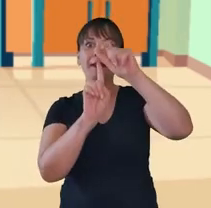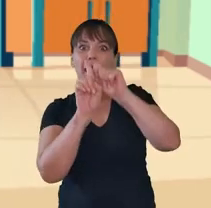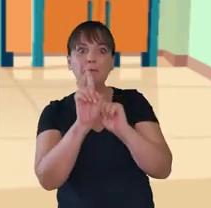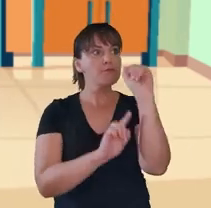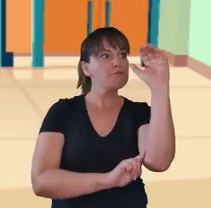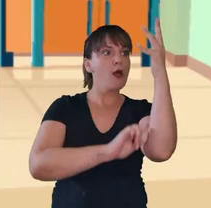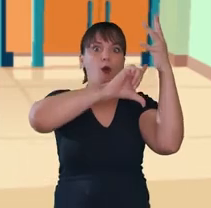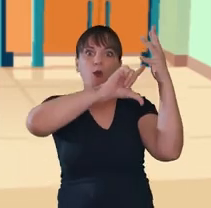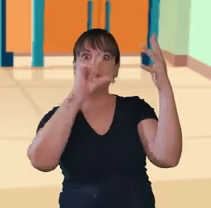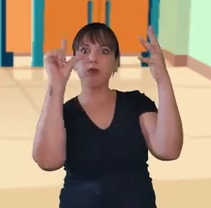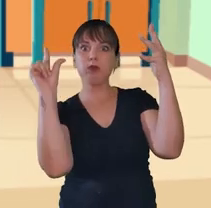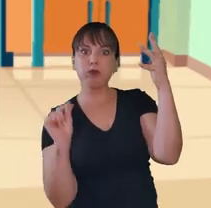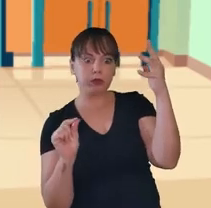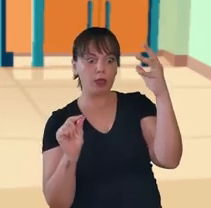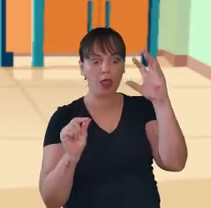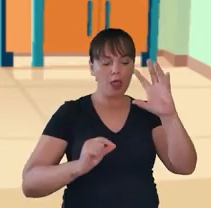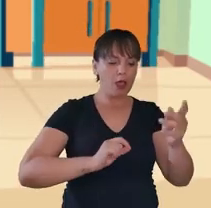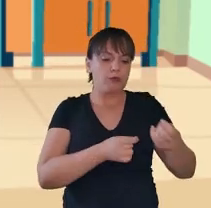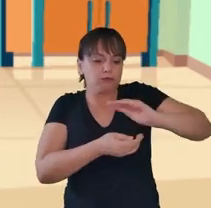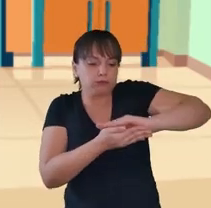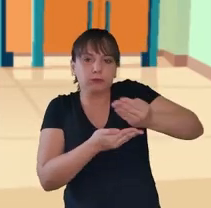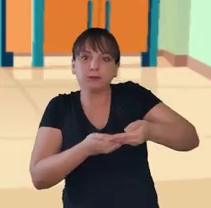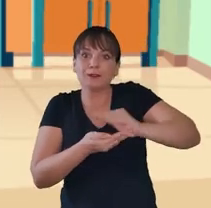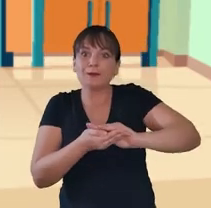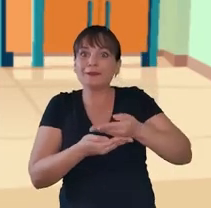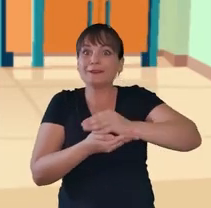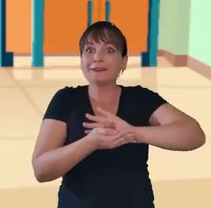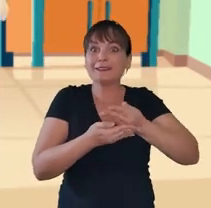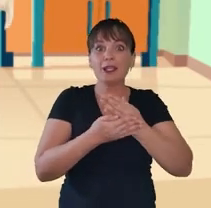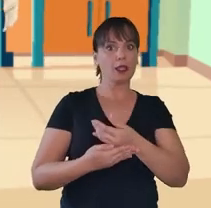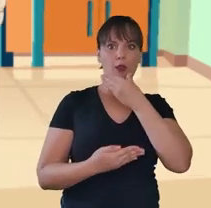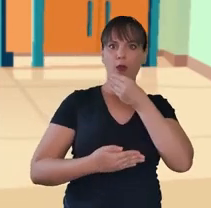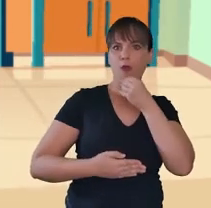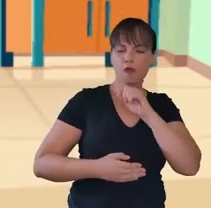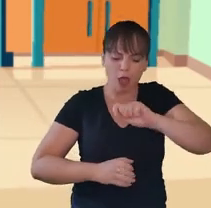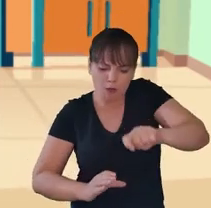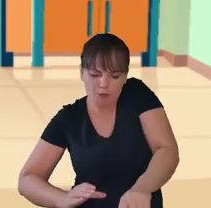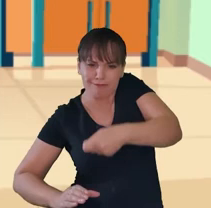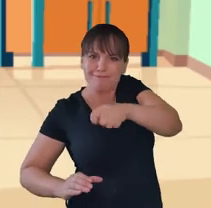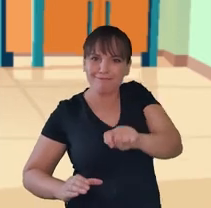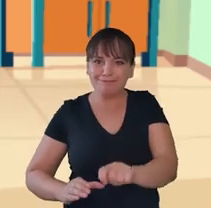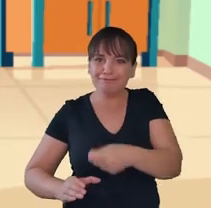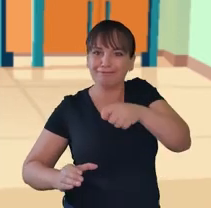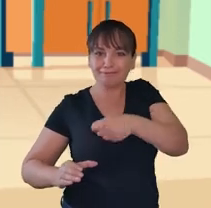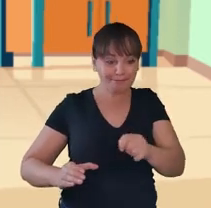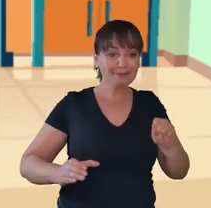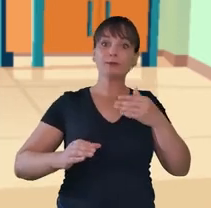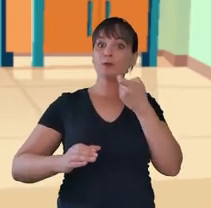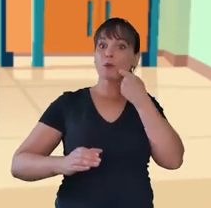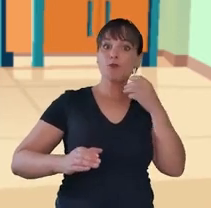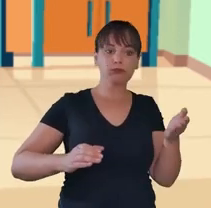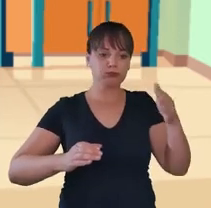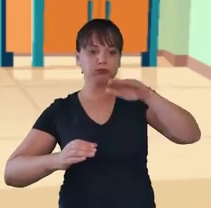das bananeiras e iam embrulhando os peixes um a um. Os homens fizeram buracos enormes. E ali eles